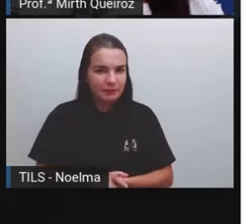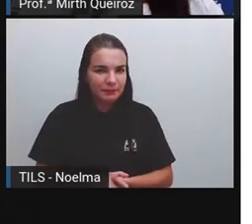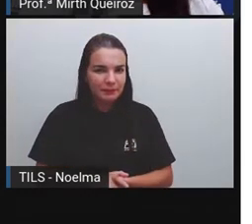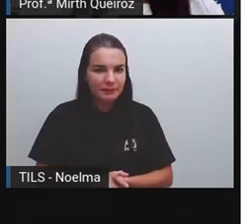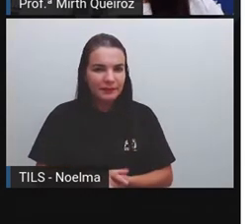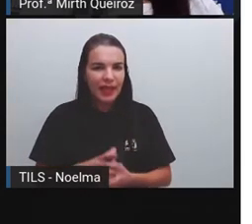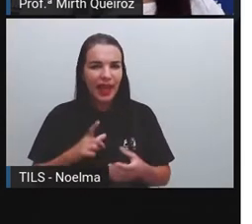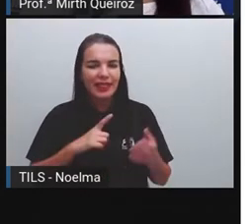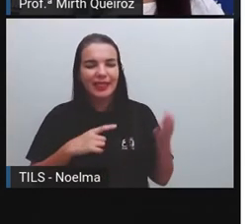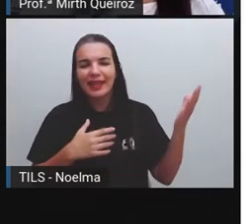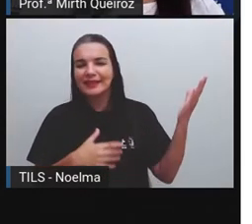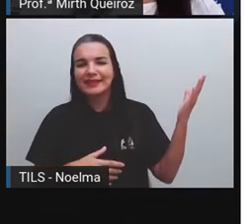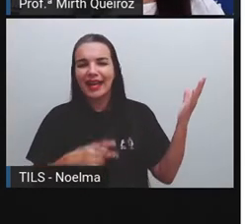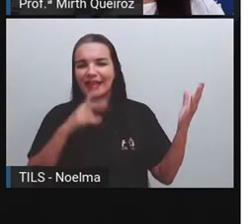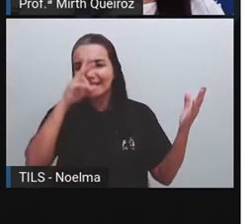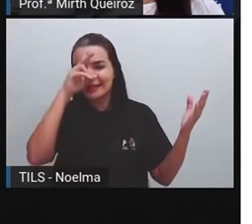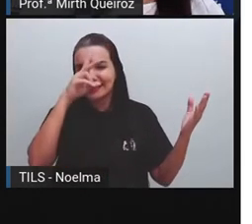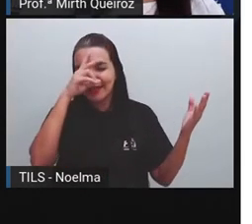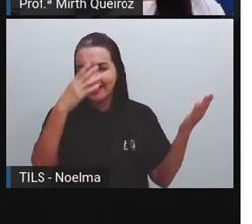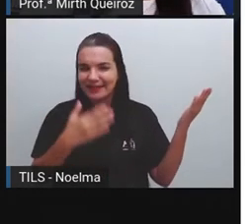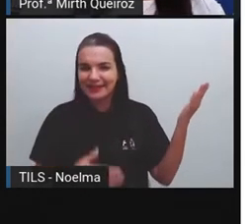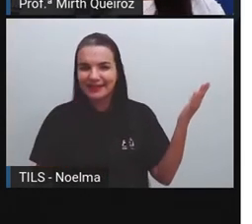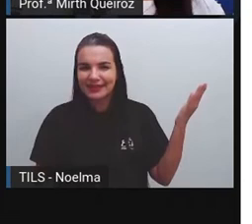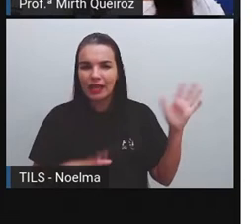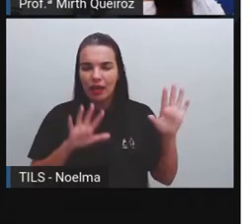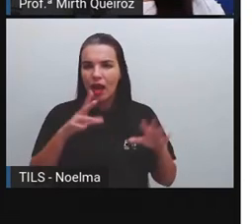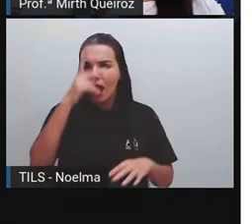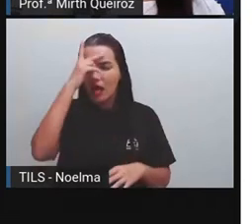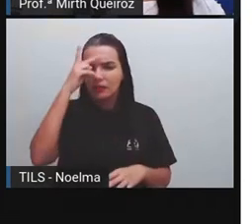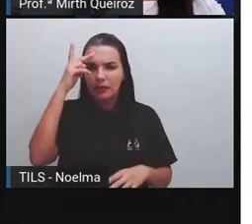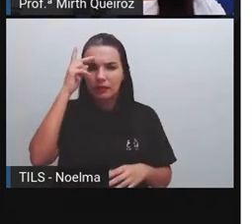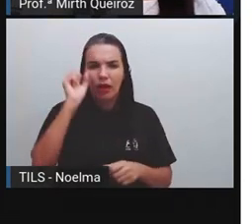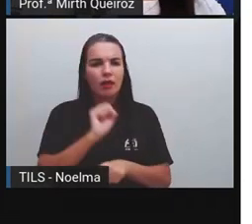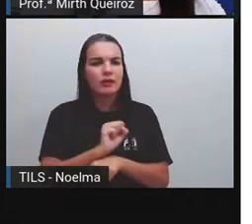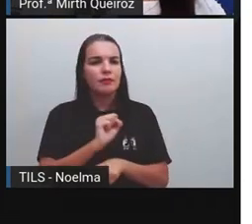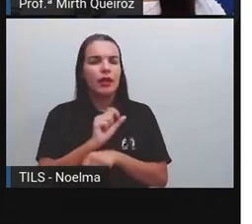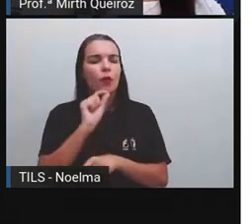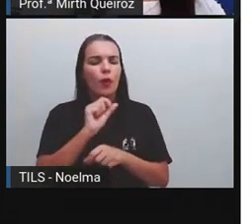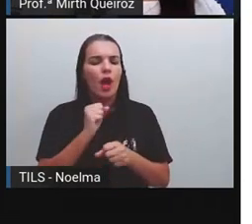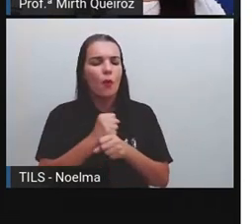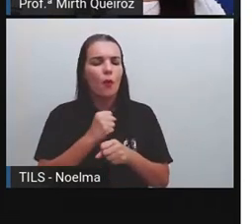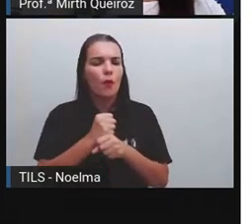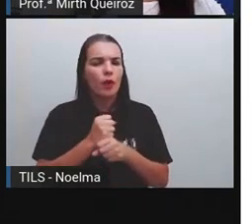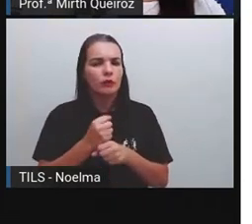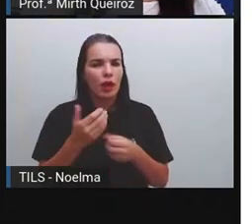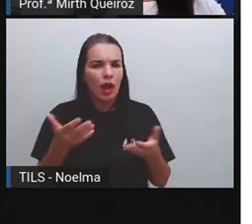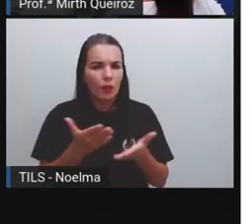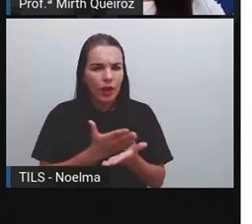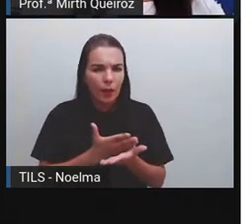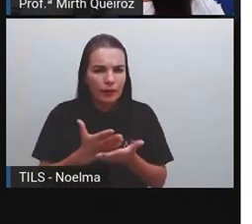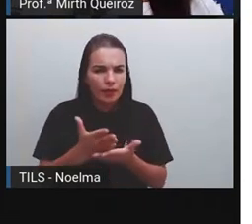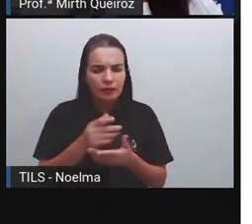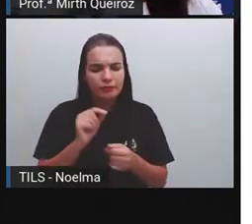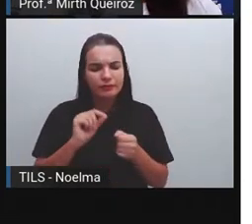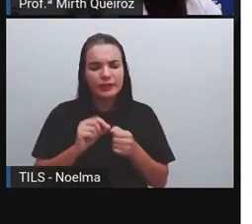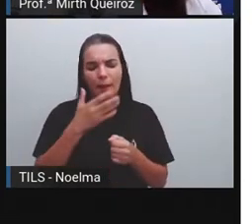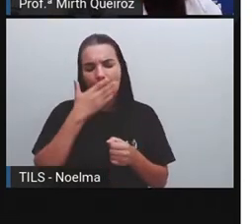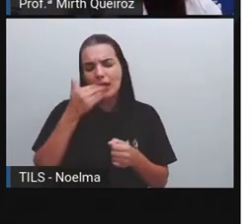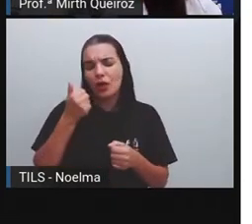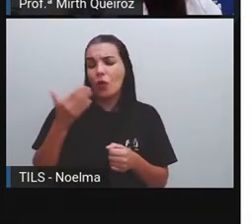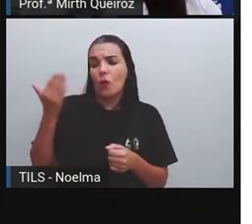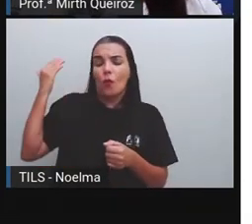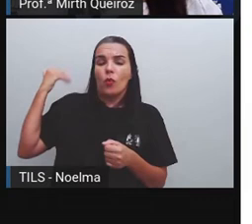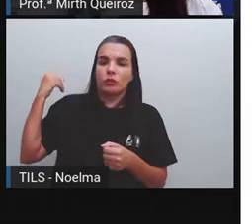tem um pedacinho aí da história em quadrinhos. As pessoas esperam que o ano que está começando seja melhor que o